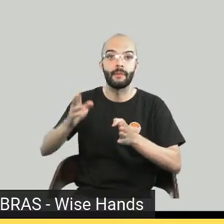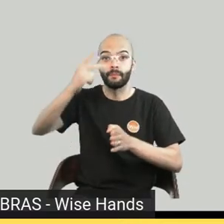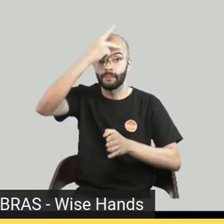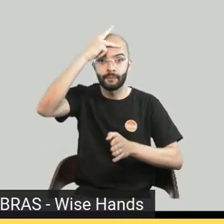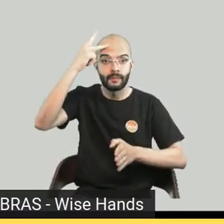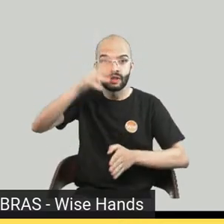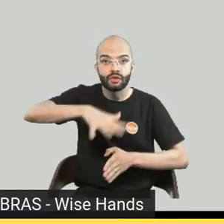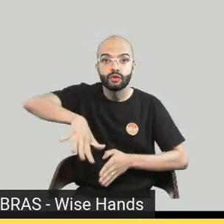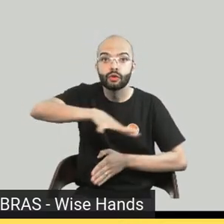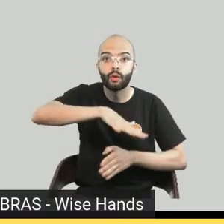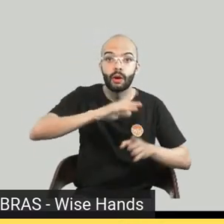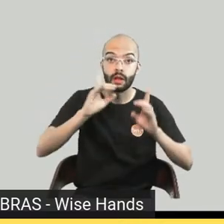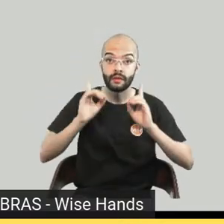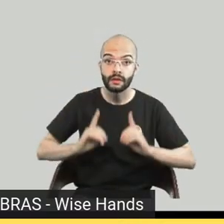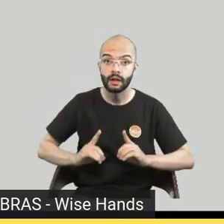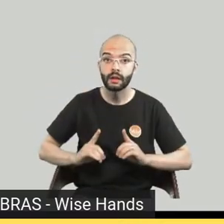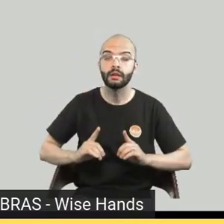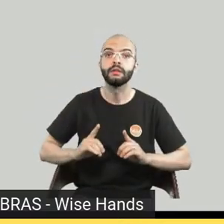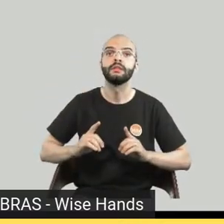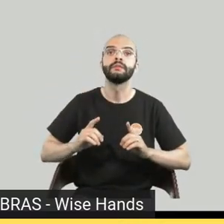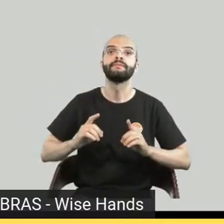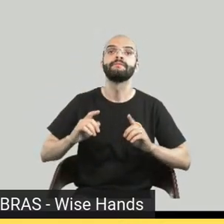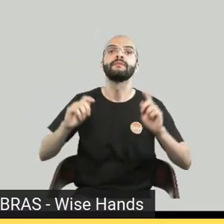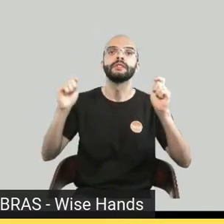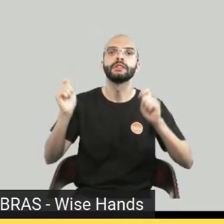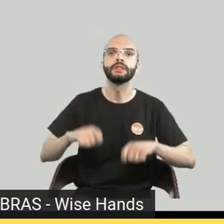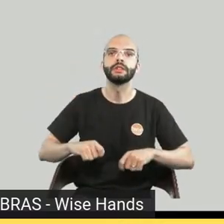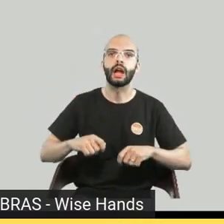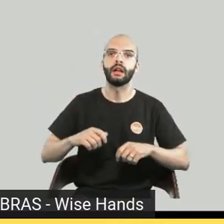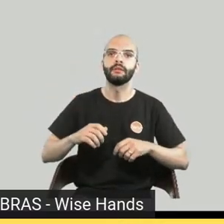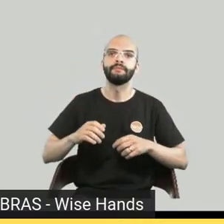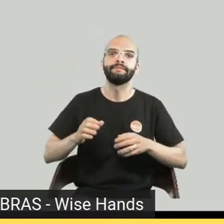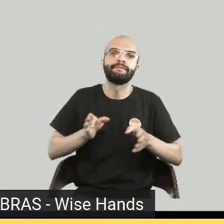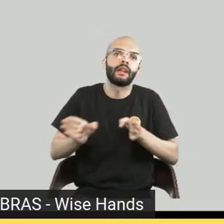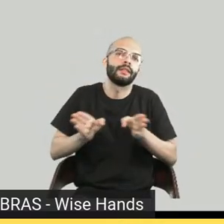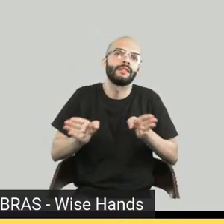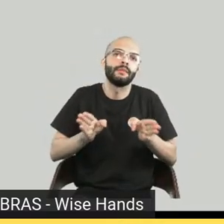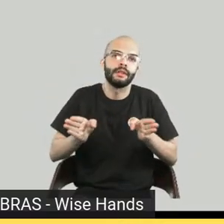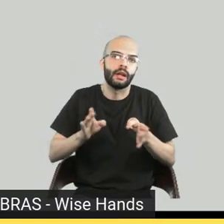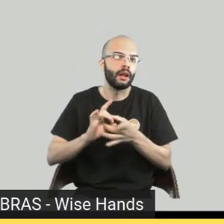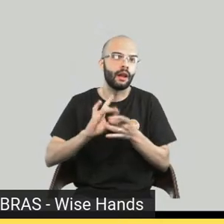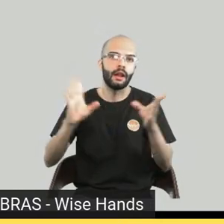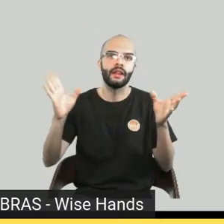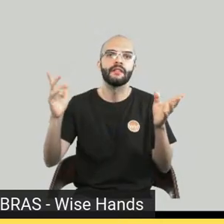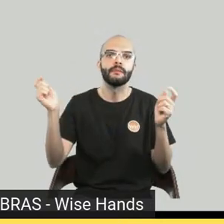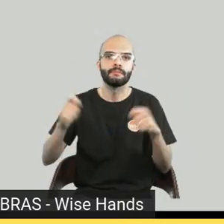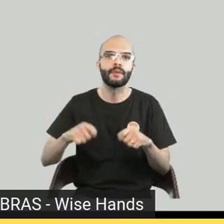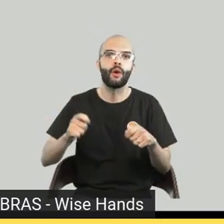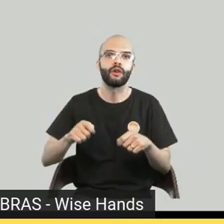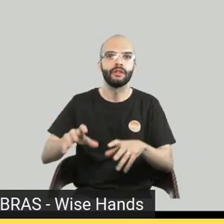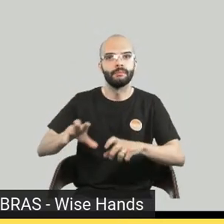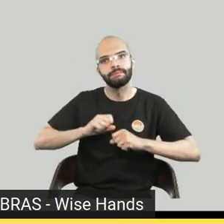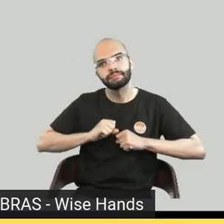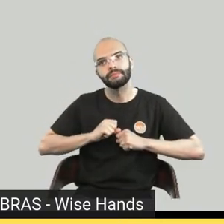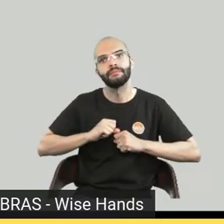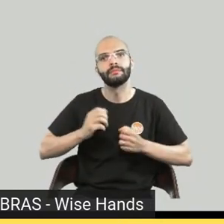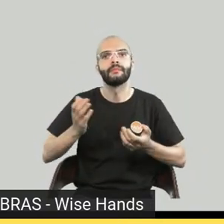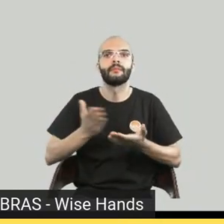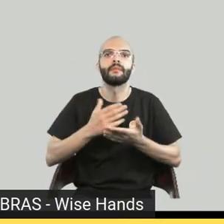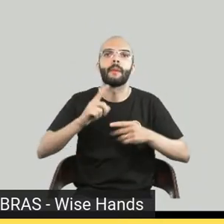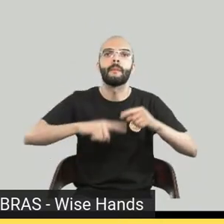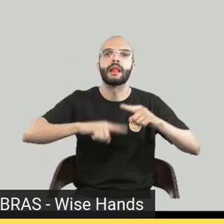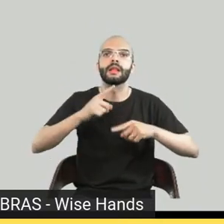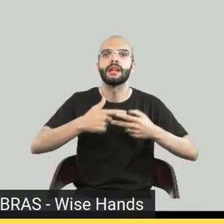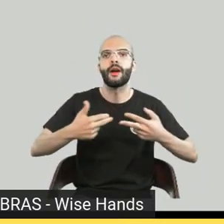tecnologia para poder oferecer isso num lugar só, mas sempre lembrando que, em primeiro lugar, vem os